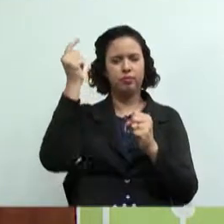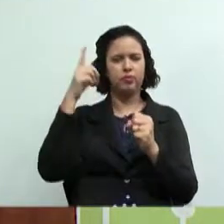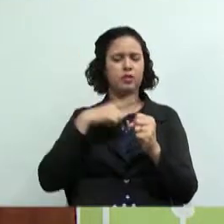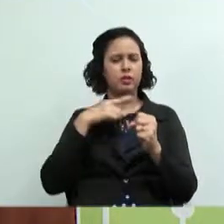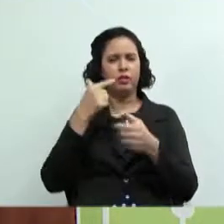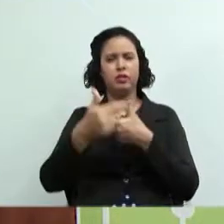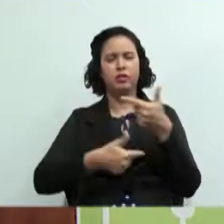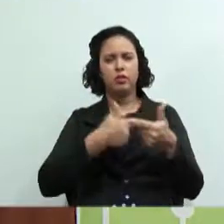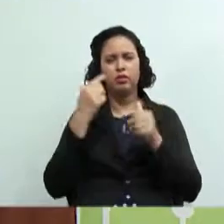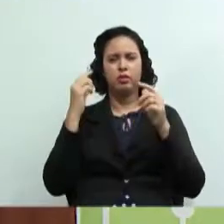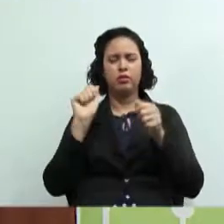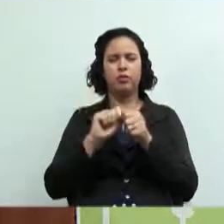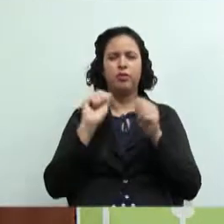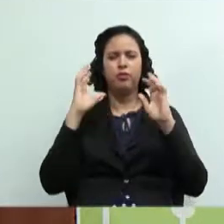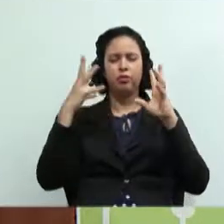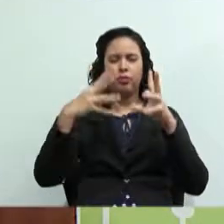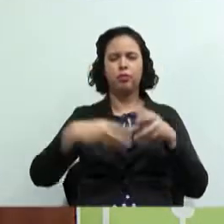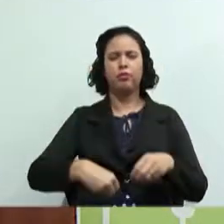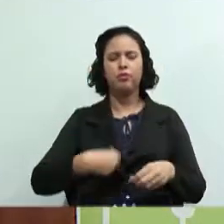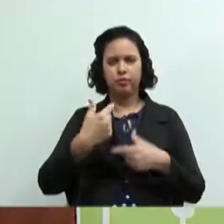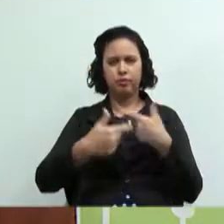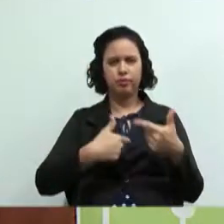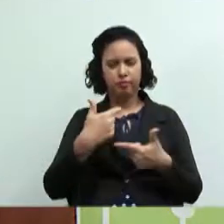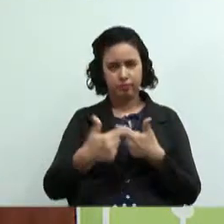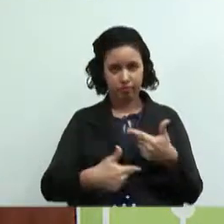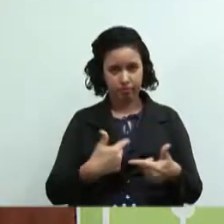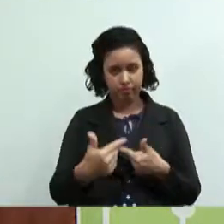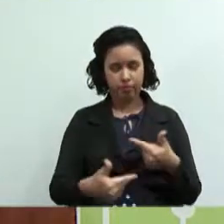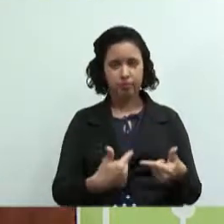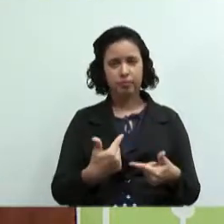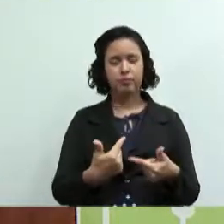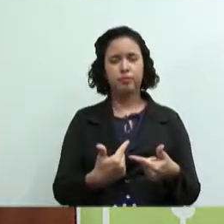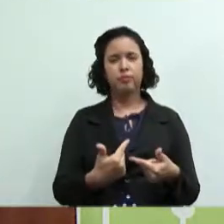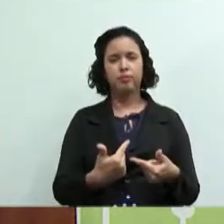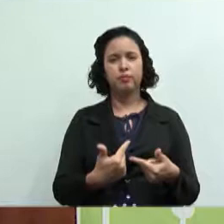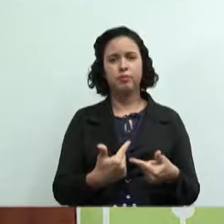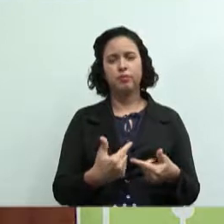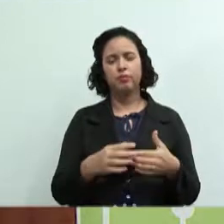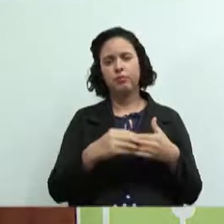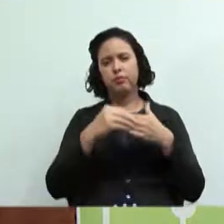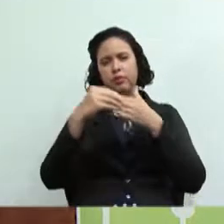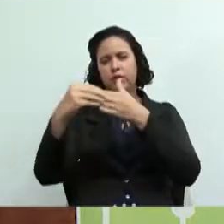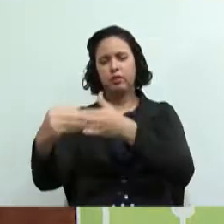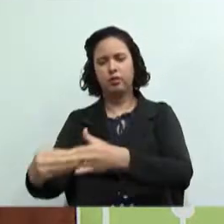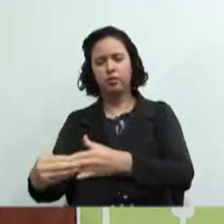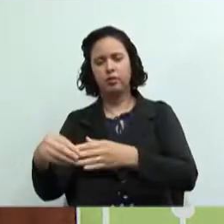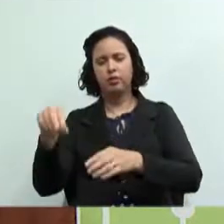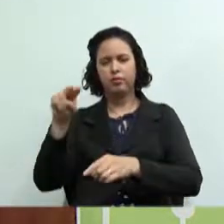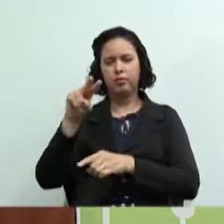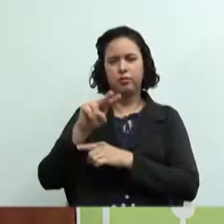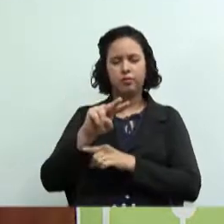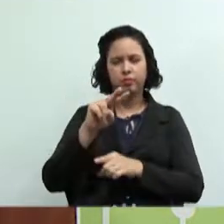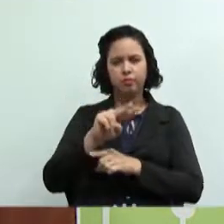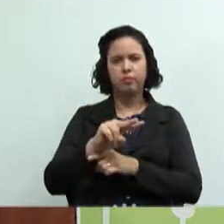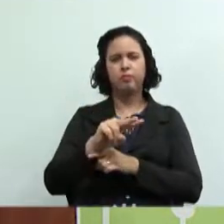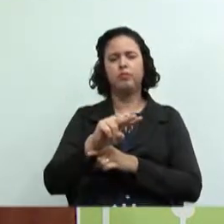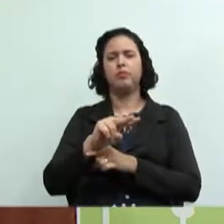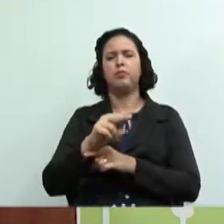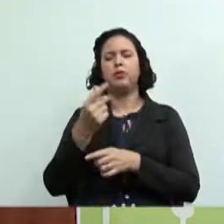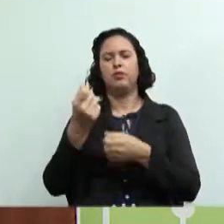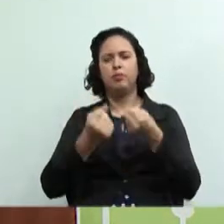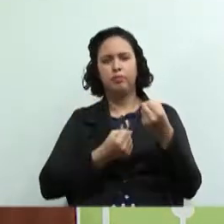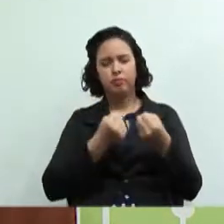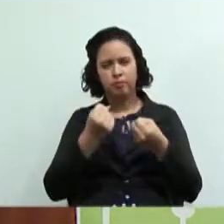os seus serviços serviços de limpeza serviços de transporte serviços de segurança serviços de